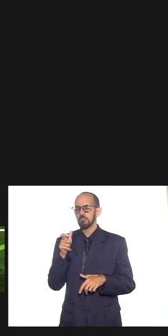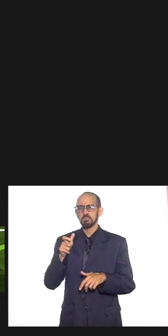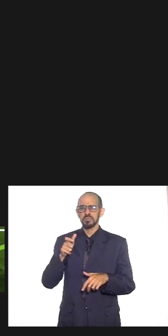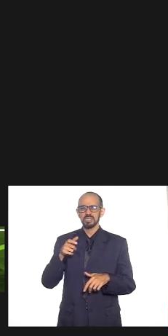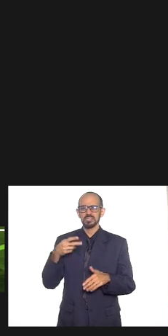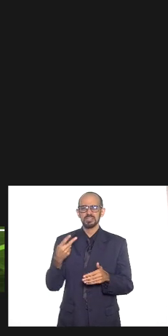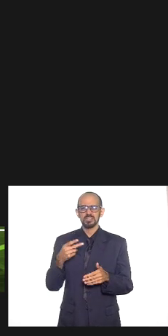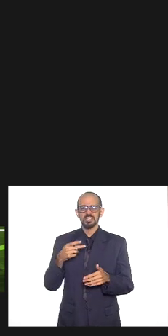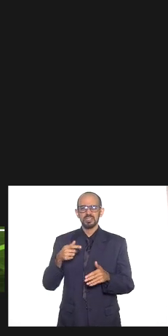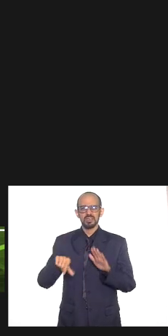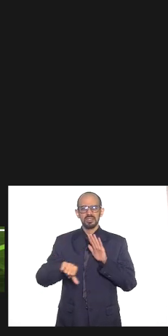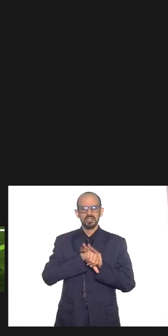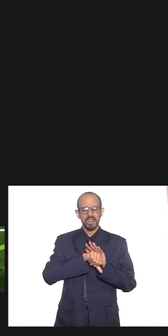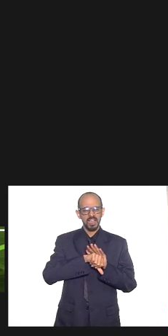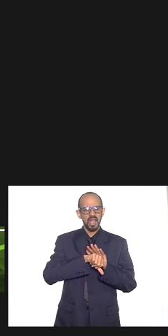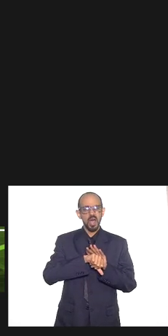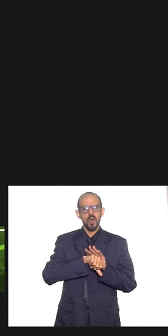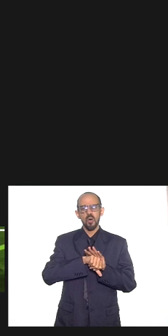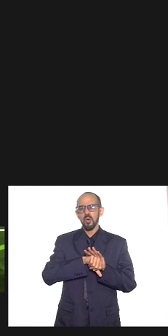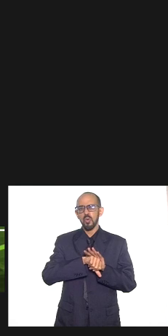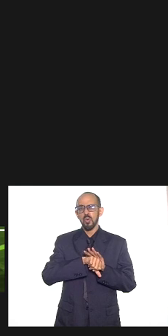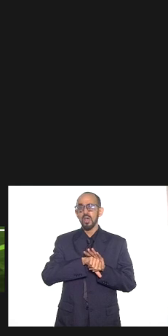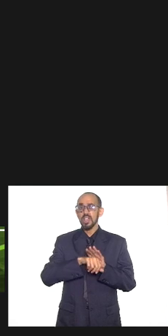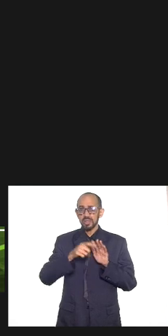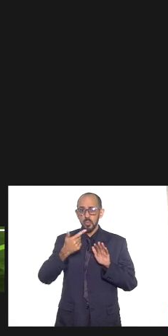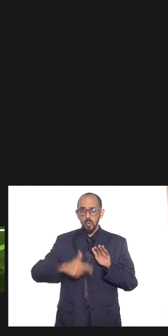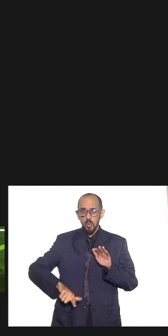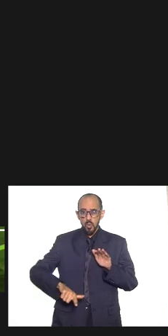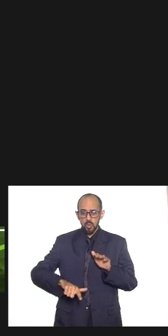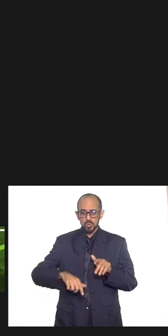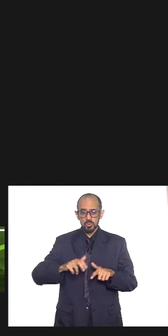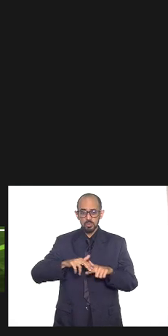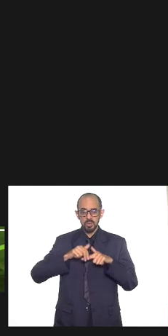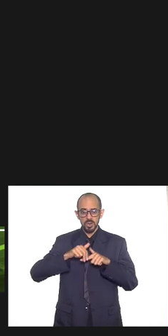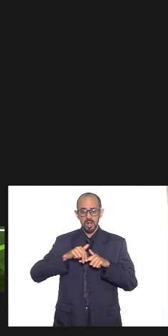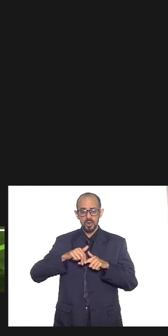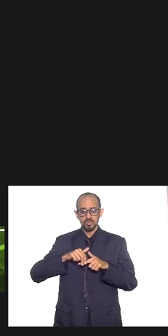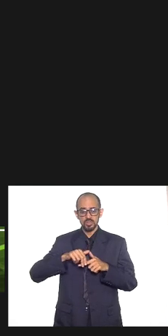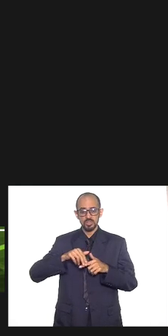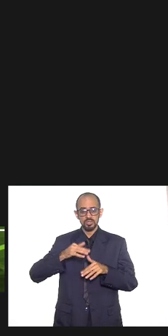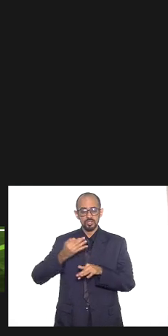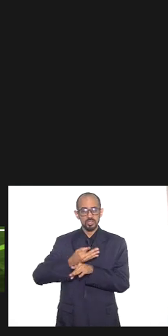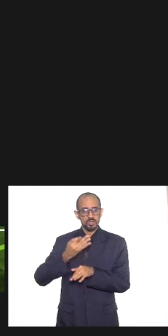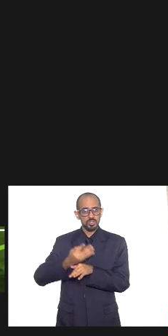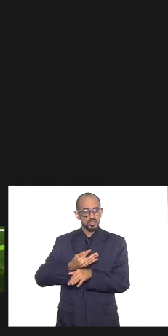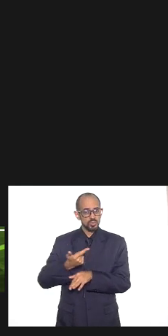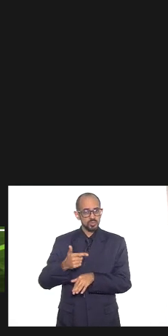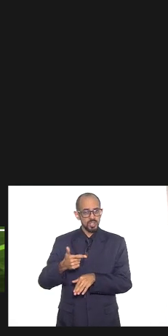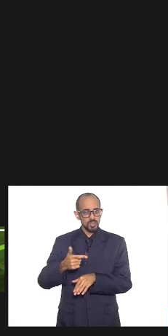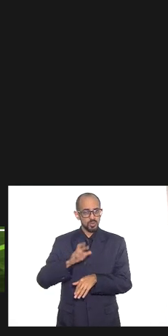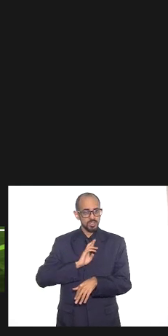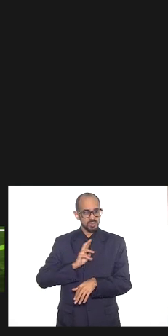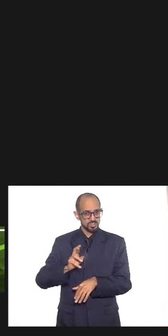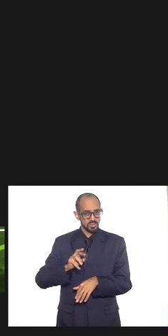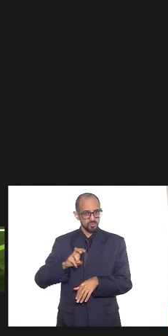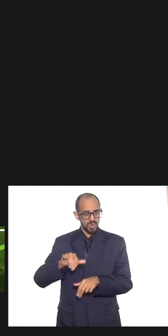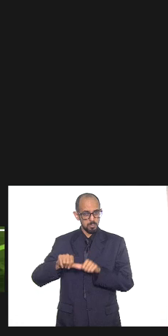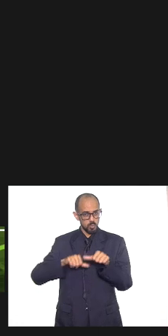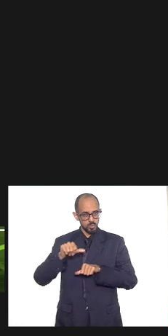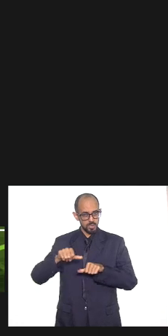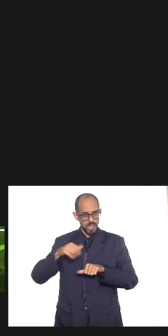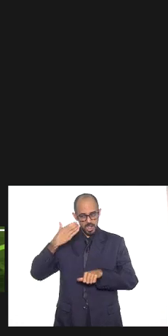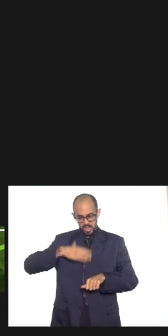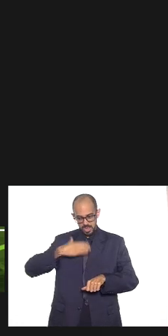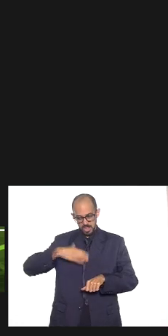mais um mandado de prisão dessa vez por intolerância até tortura será que mudaria o modo de agir e a